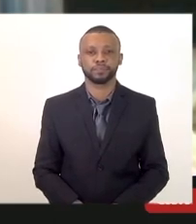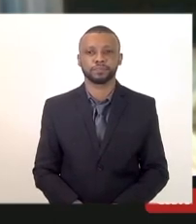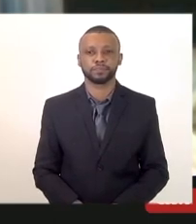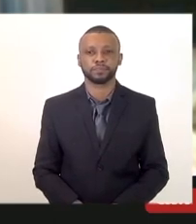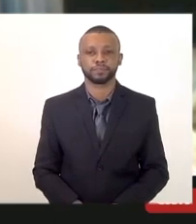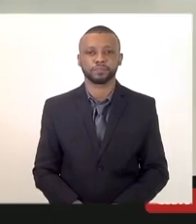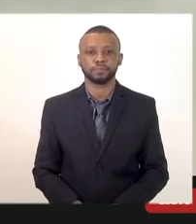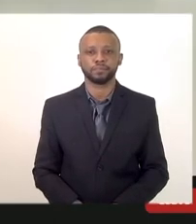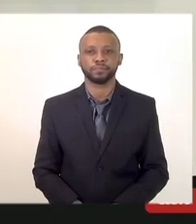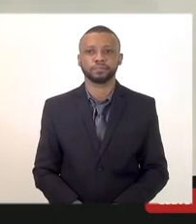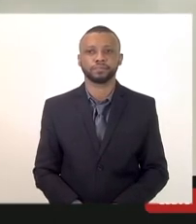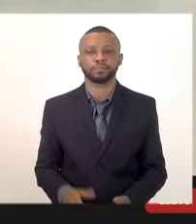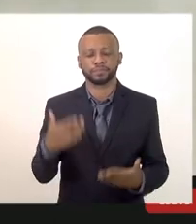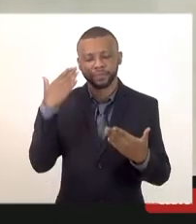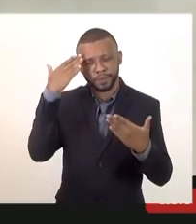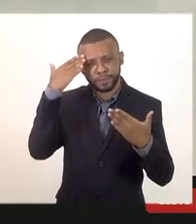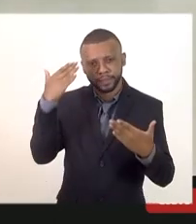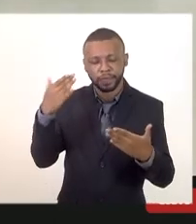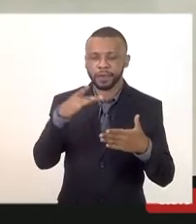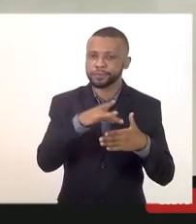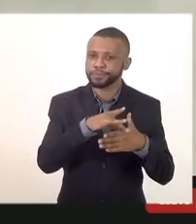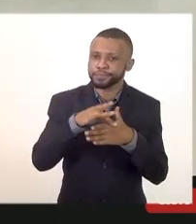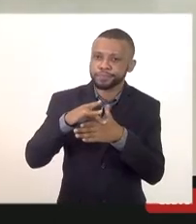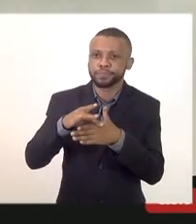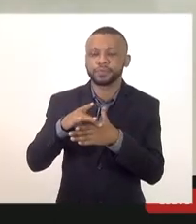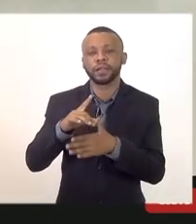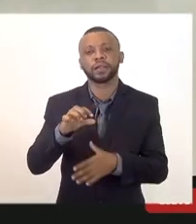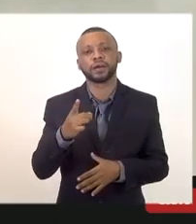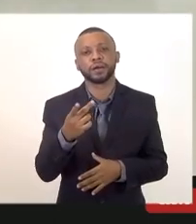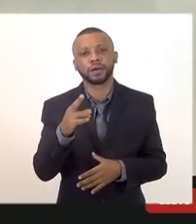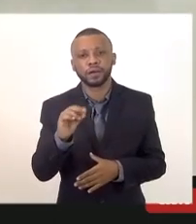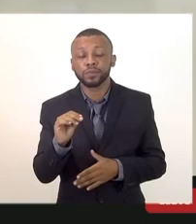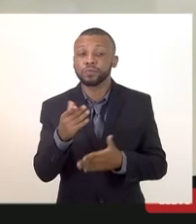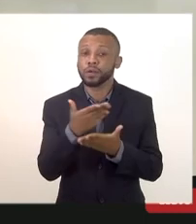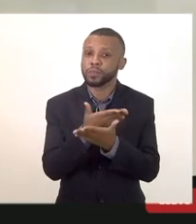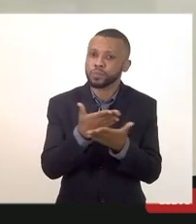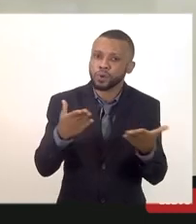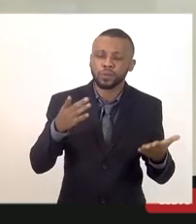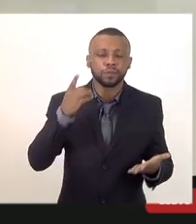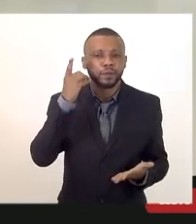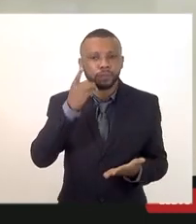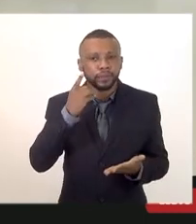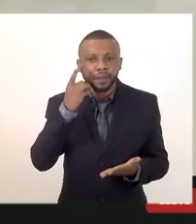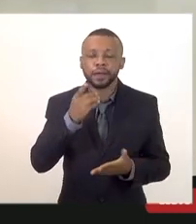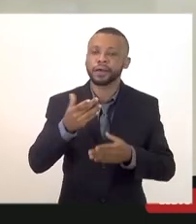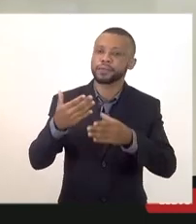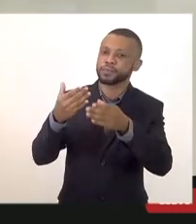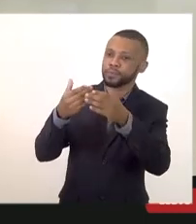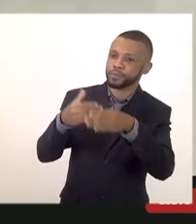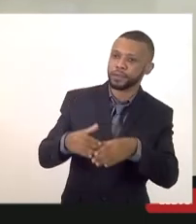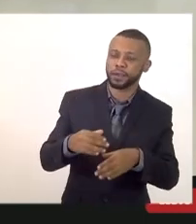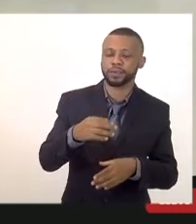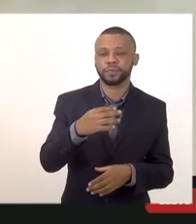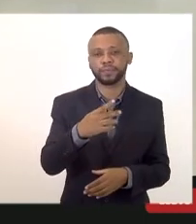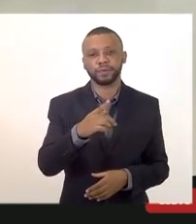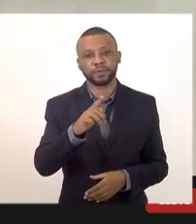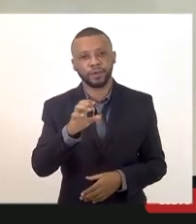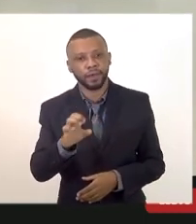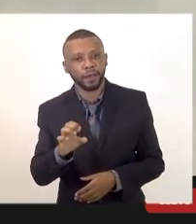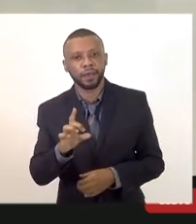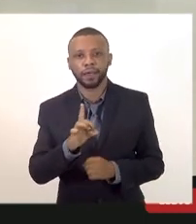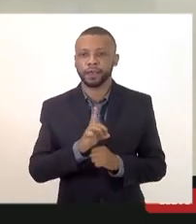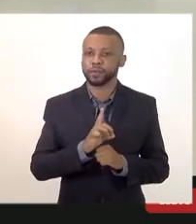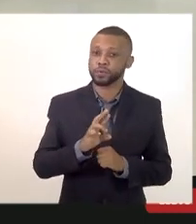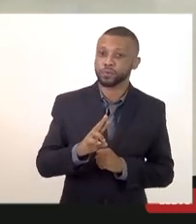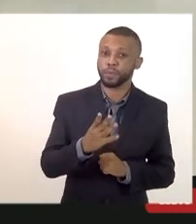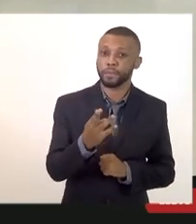muito obrigado coronel Leandro muito obrigado deputados presentes todos os concursados presentes também a PGE doutor Bruno muito obrigado